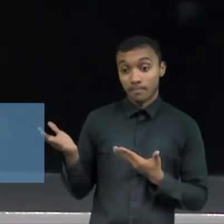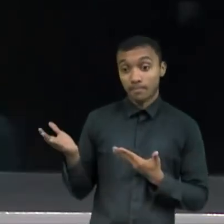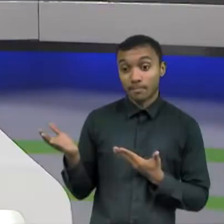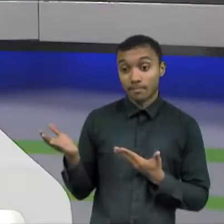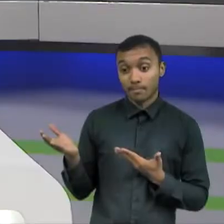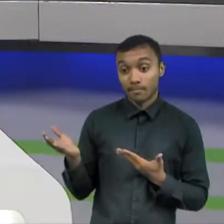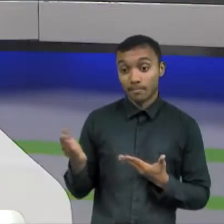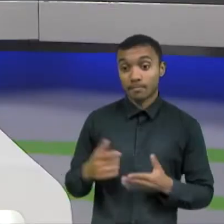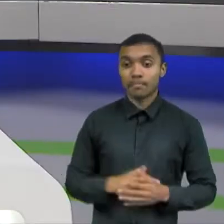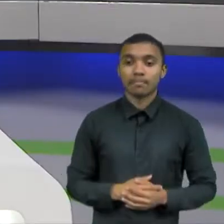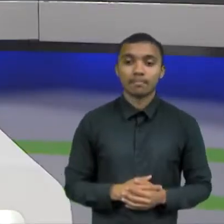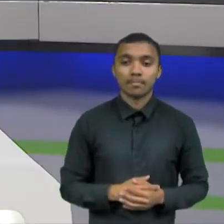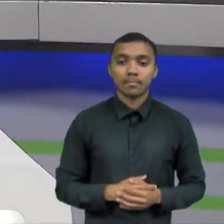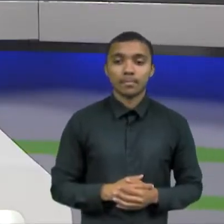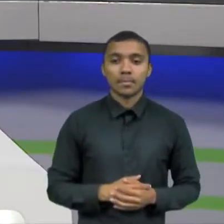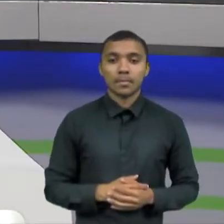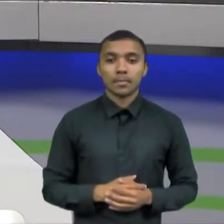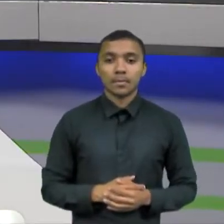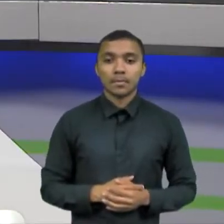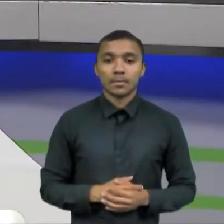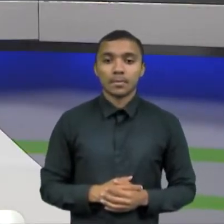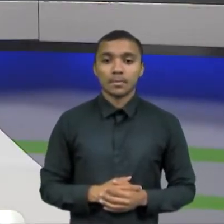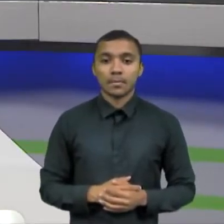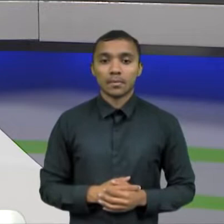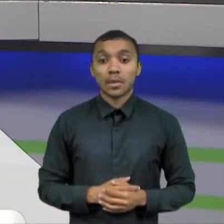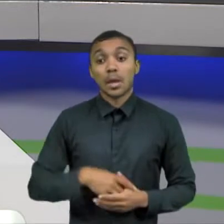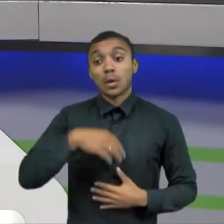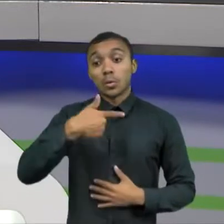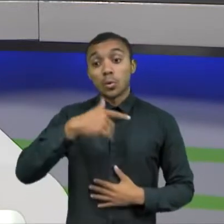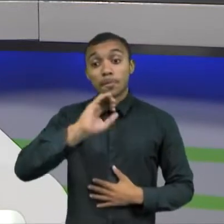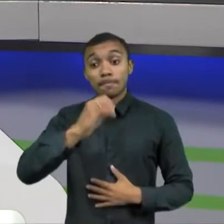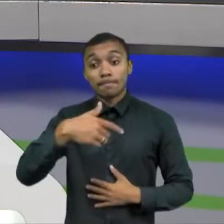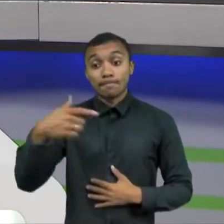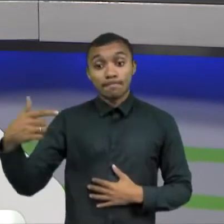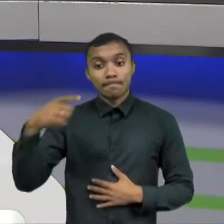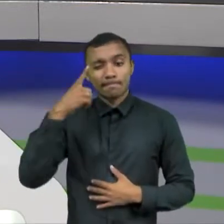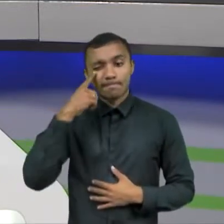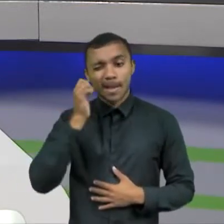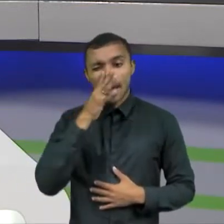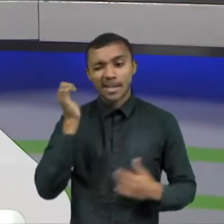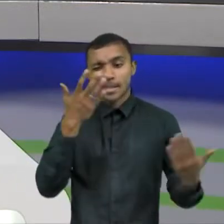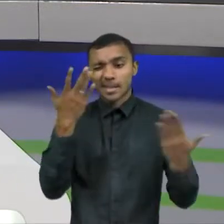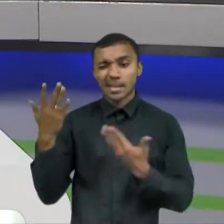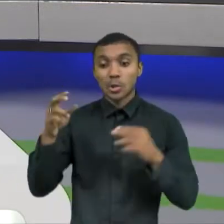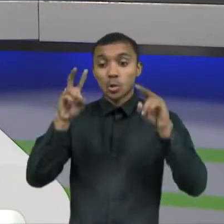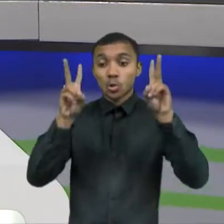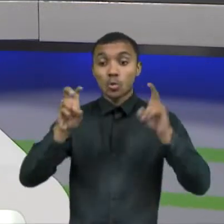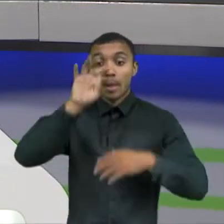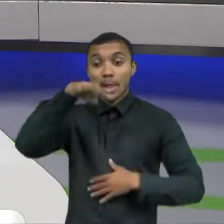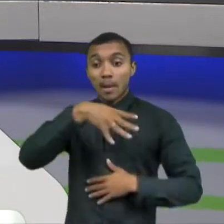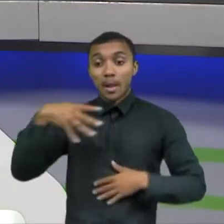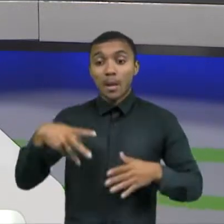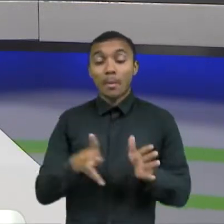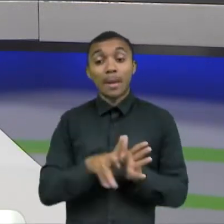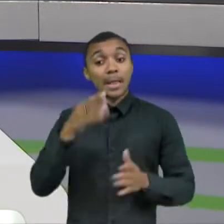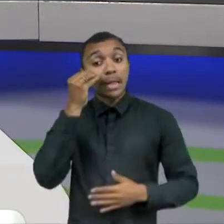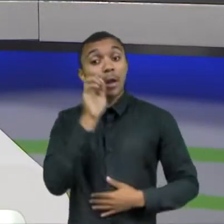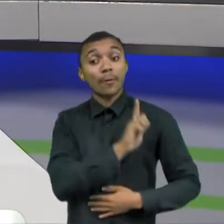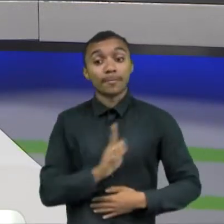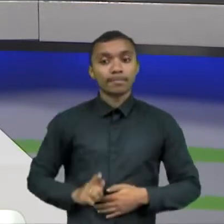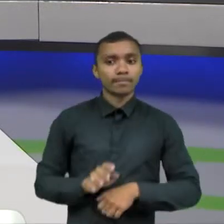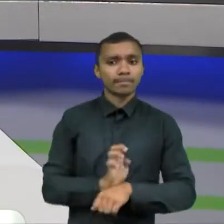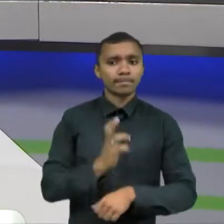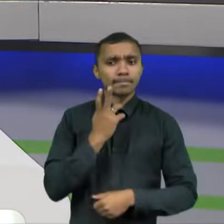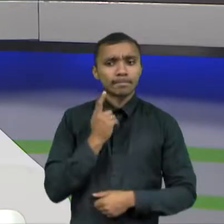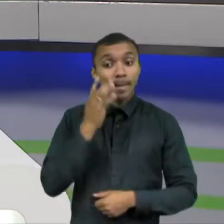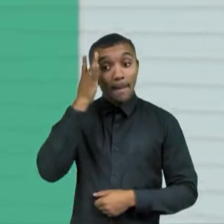Agora, eleições 2022. Acompanhe a agenda dos candidatos ao governo do Estado do Ceará para